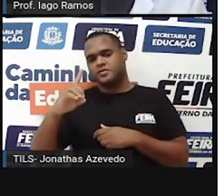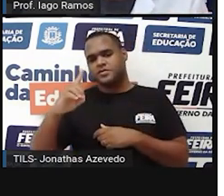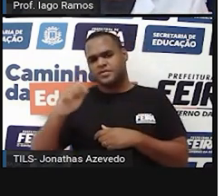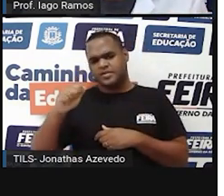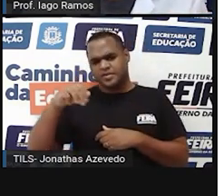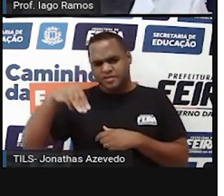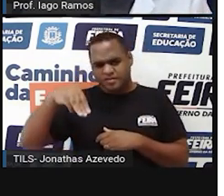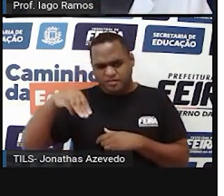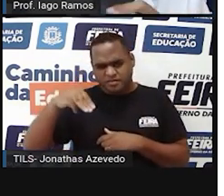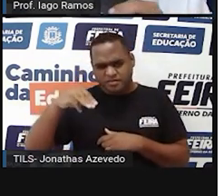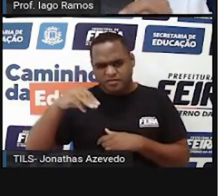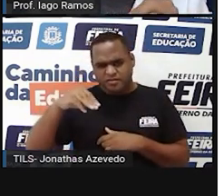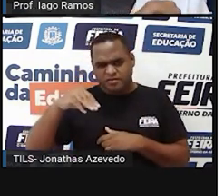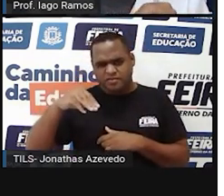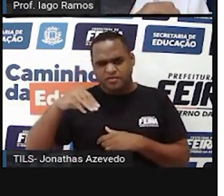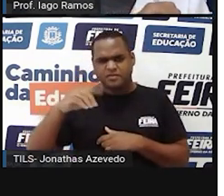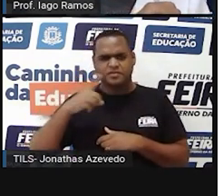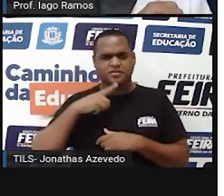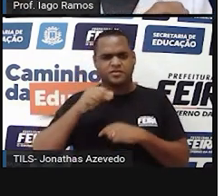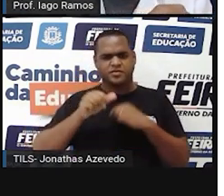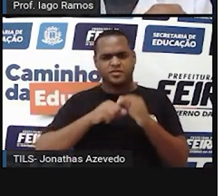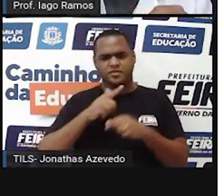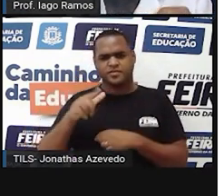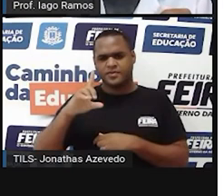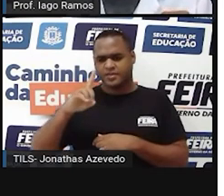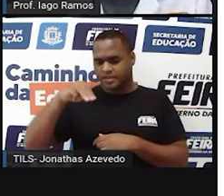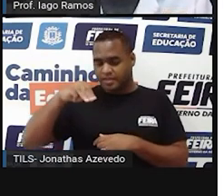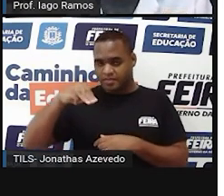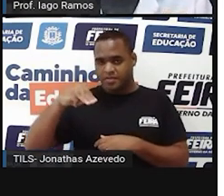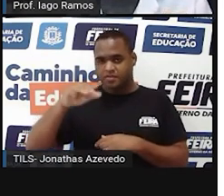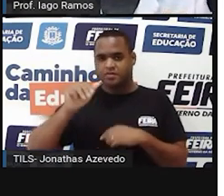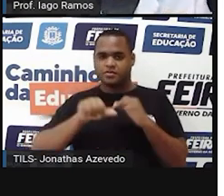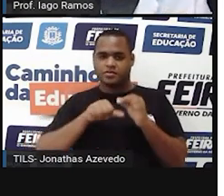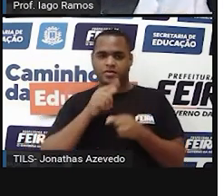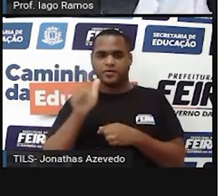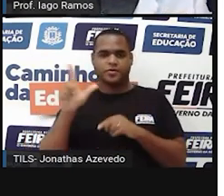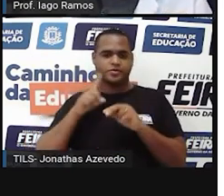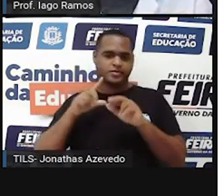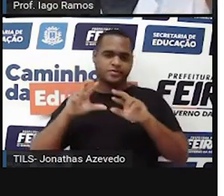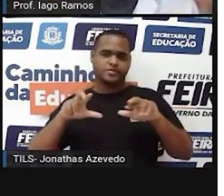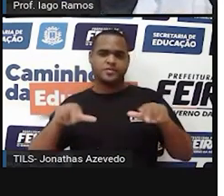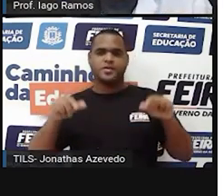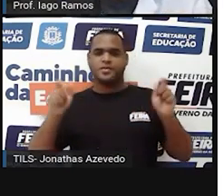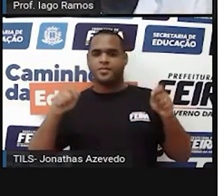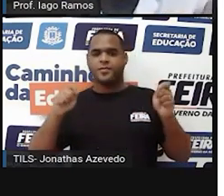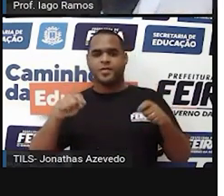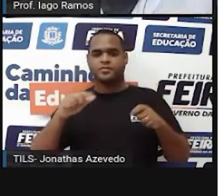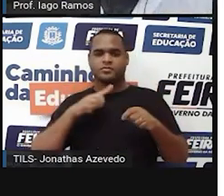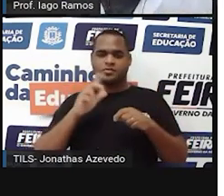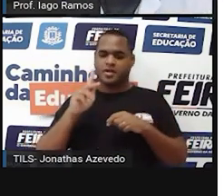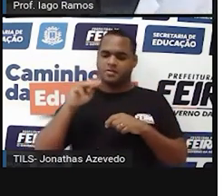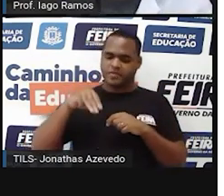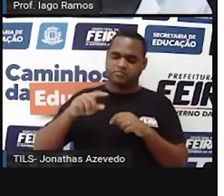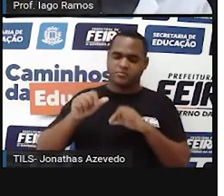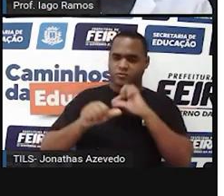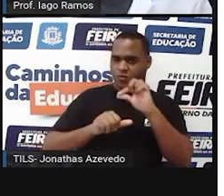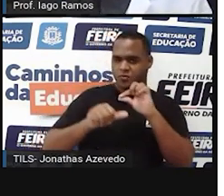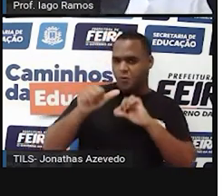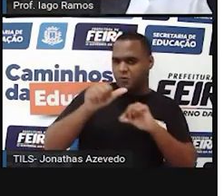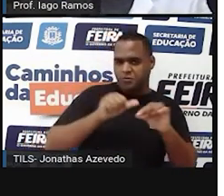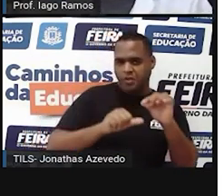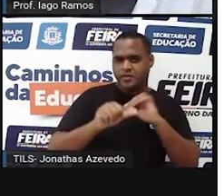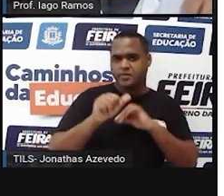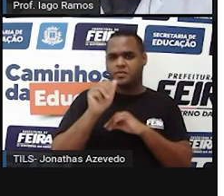cúbico e transformar em todas as unidades de medida ali. Posso mudar para quilômetro cúbico, equitômetro